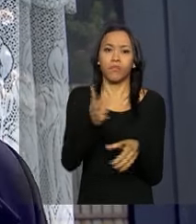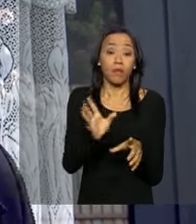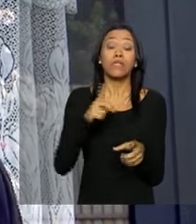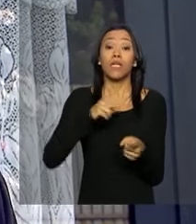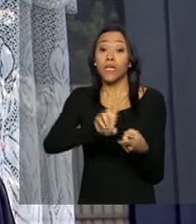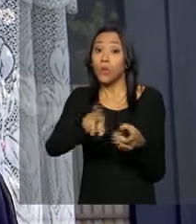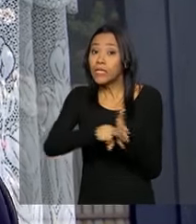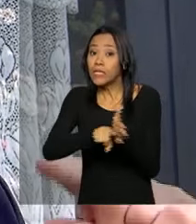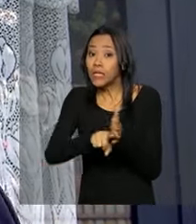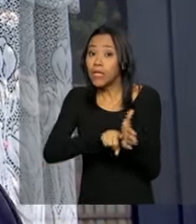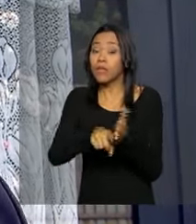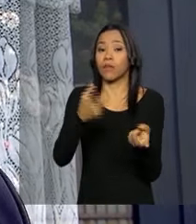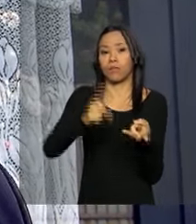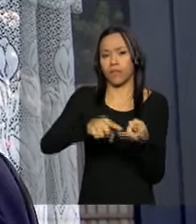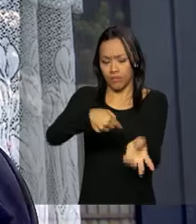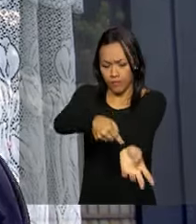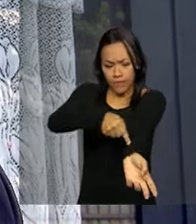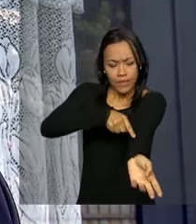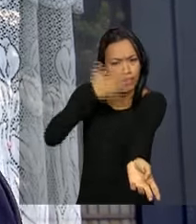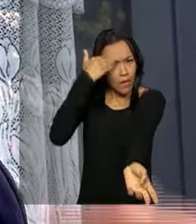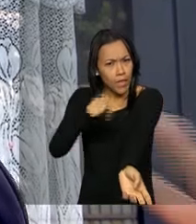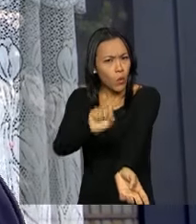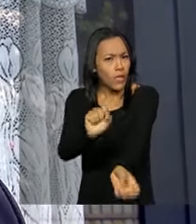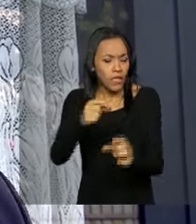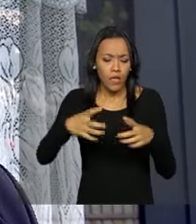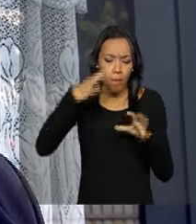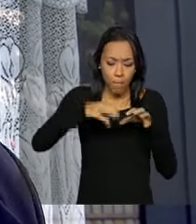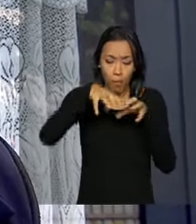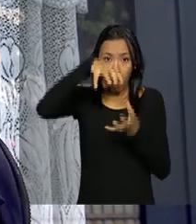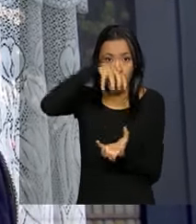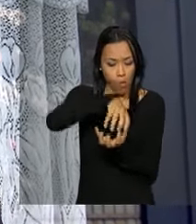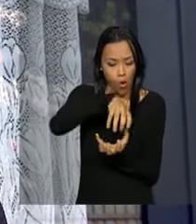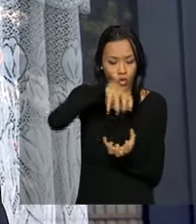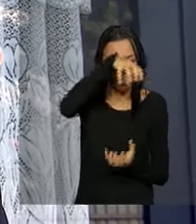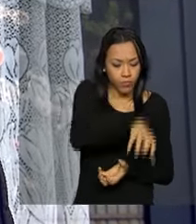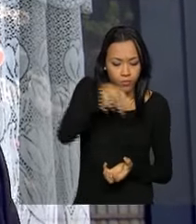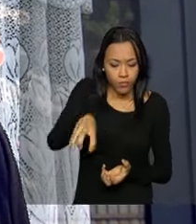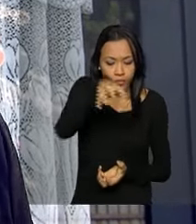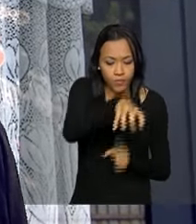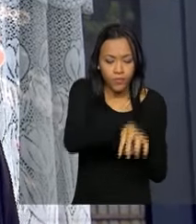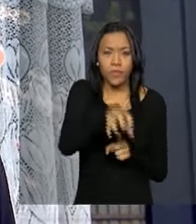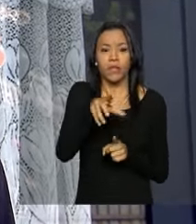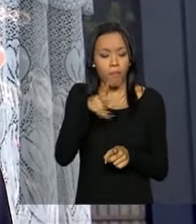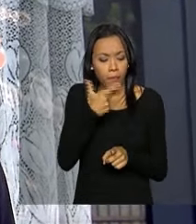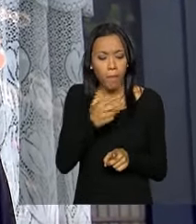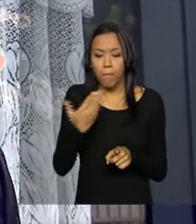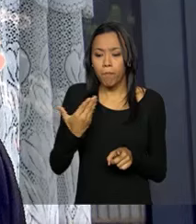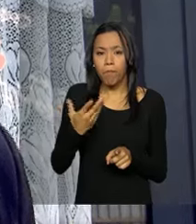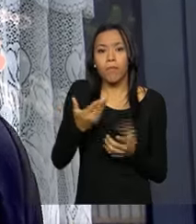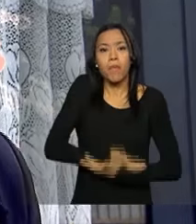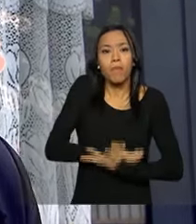doadoras, onde a gente sabe em cada potinho de leite o que tem, como é que ele pode ser servido, para qual bebê ele vai fazer melhor